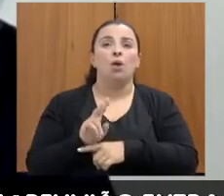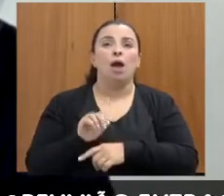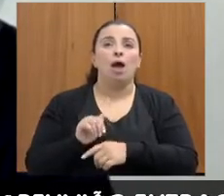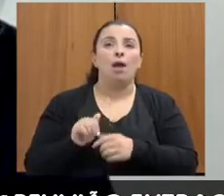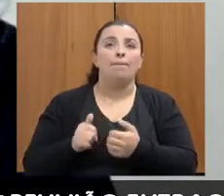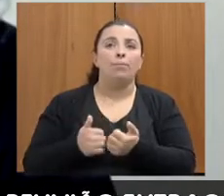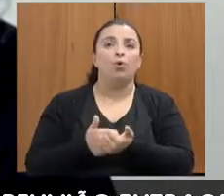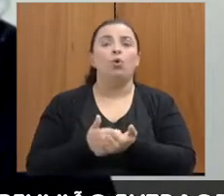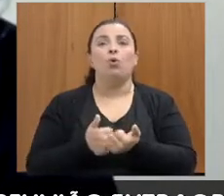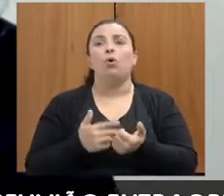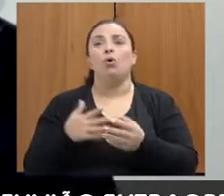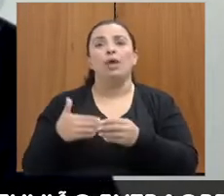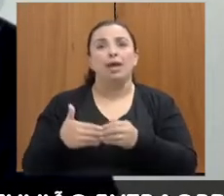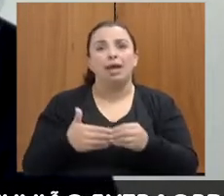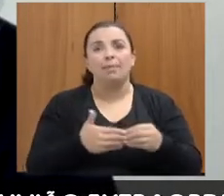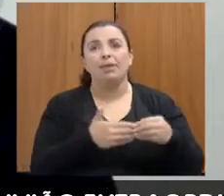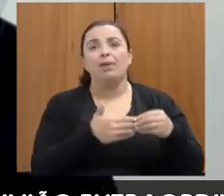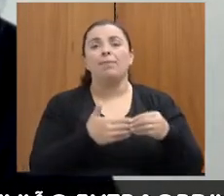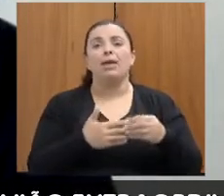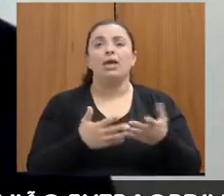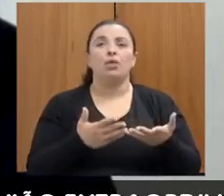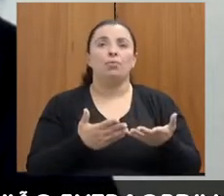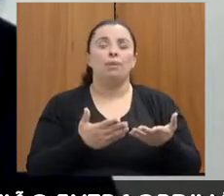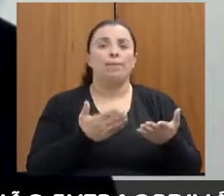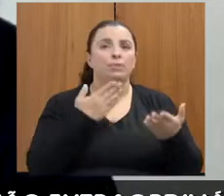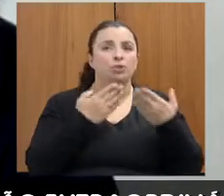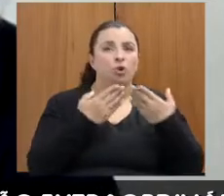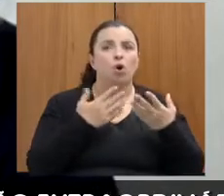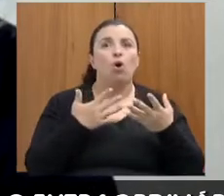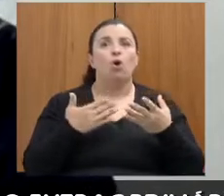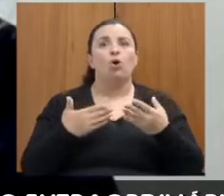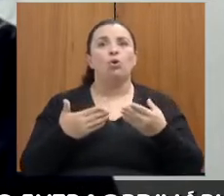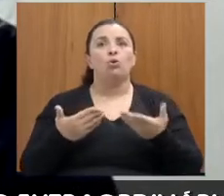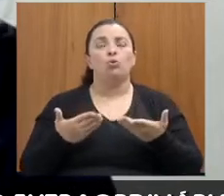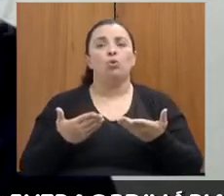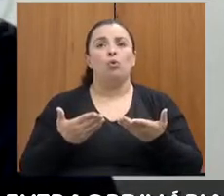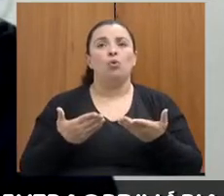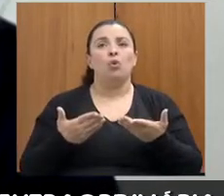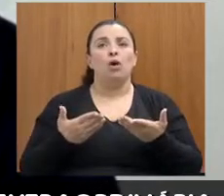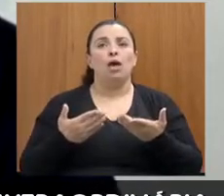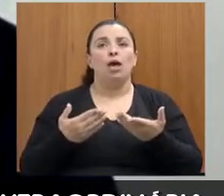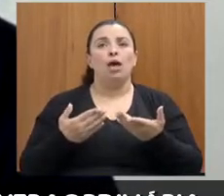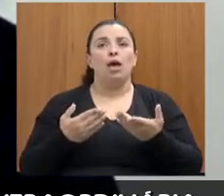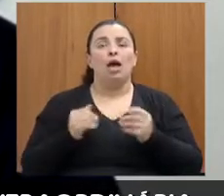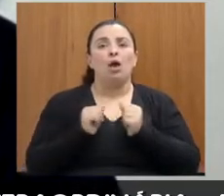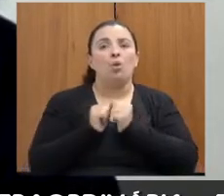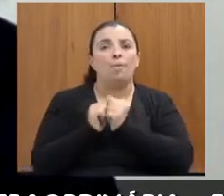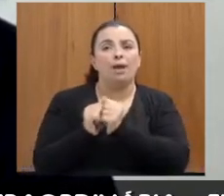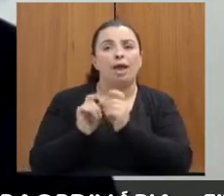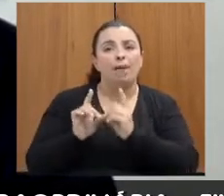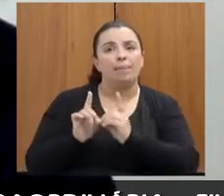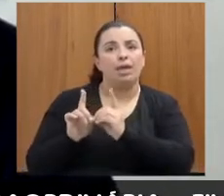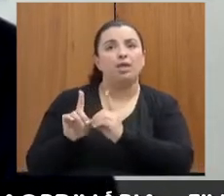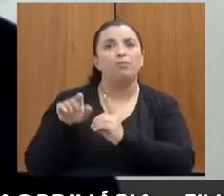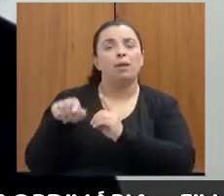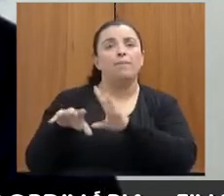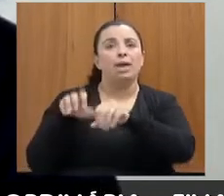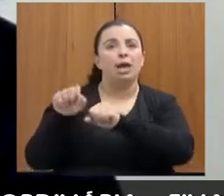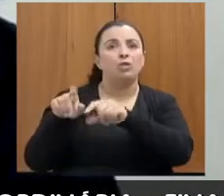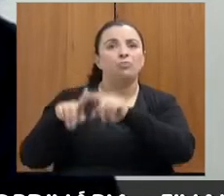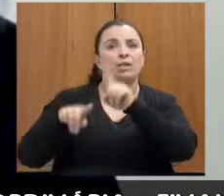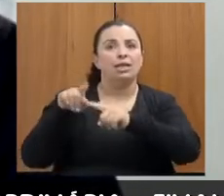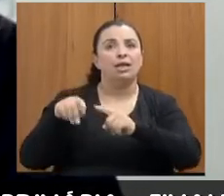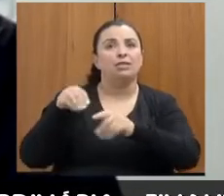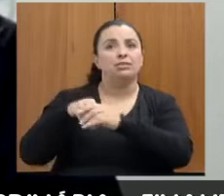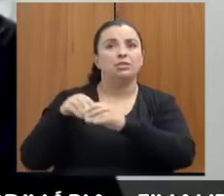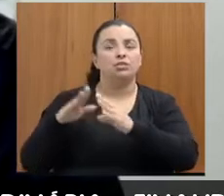encaminhamento para psicólogo, acompanhamento para a retirada dos objetos de dentro de casa. Então, gente